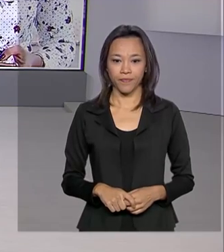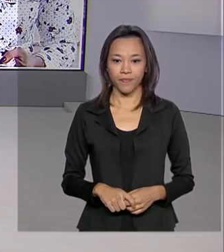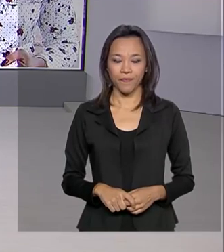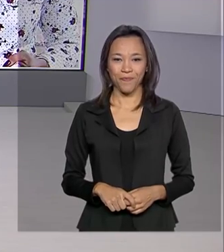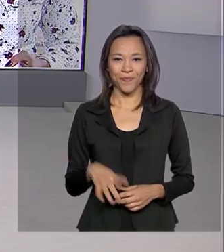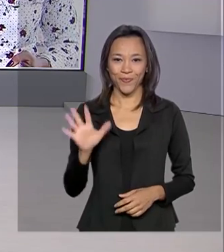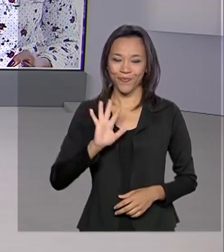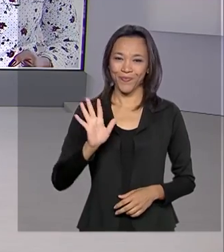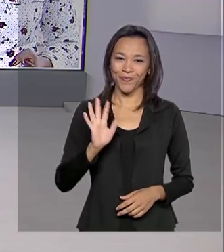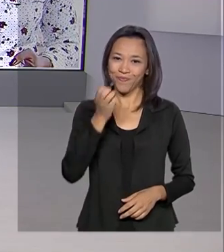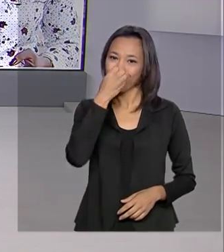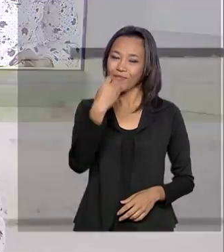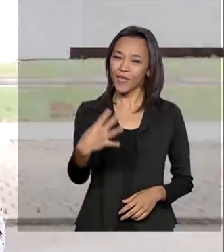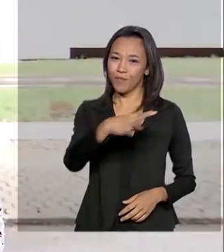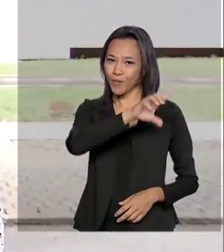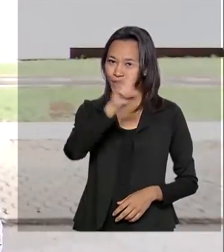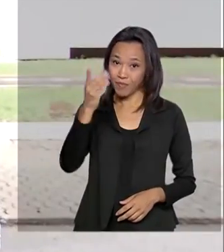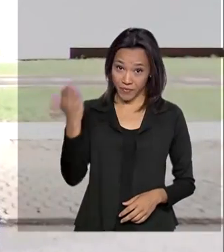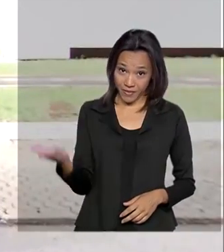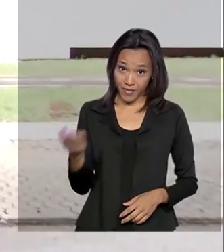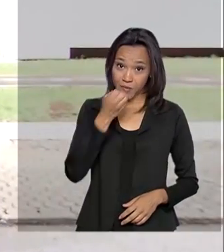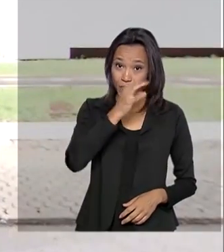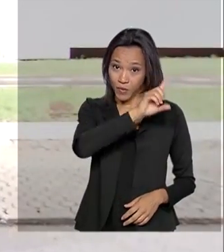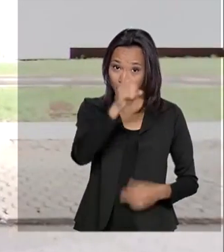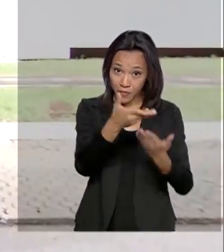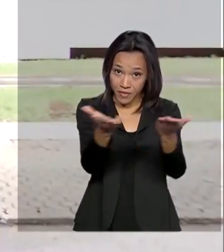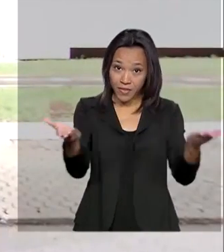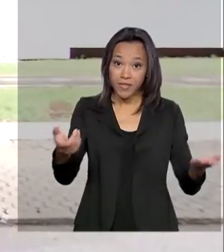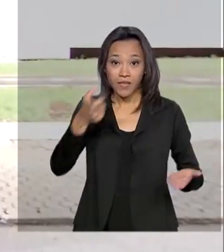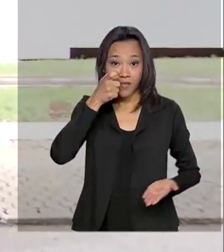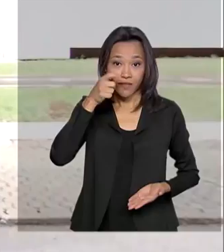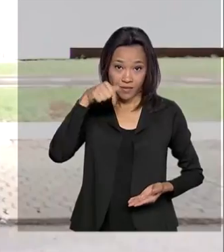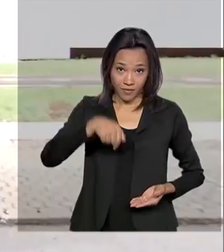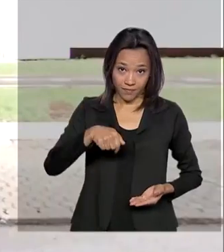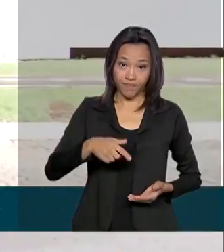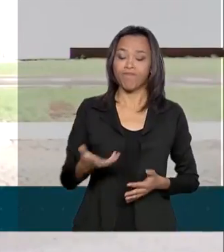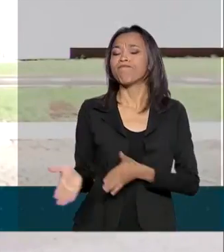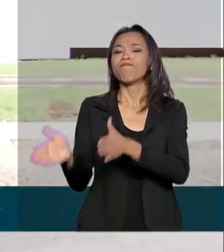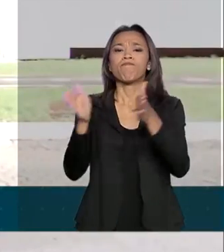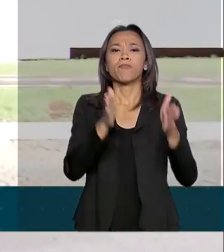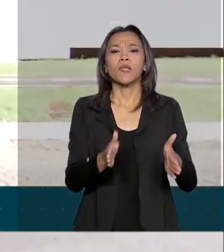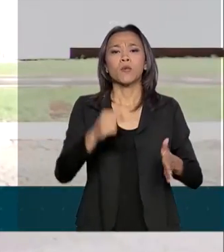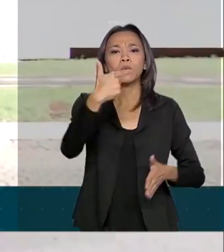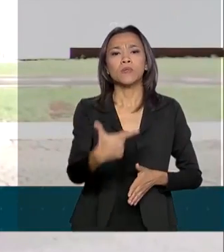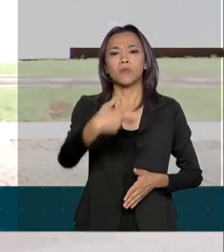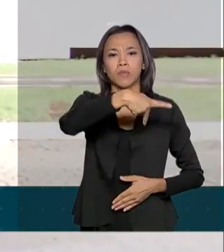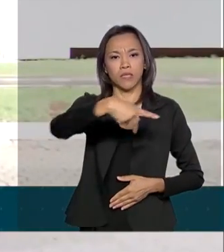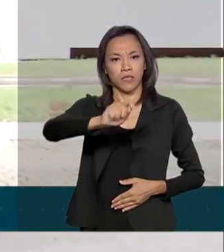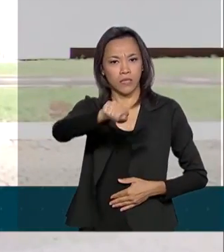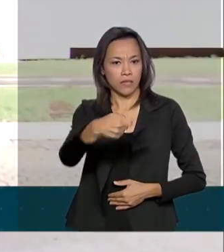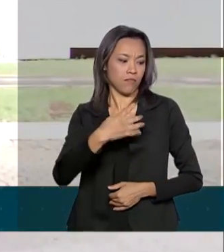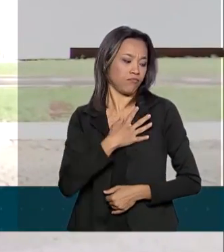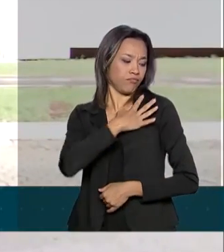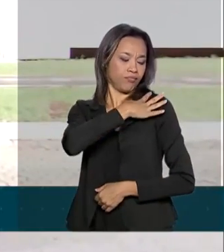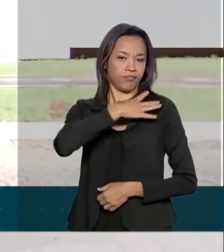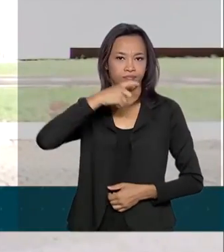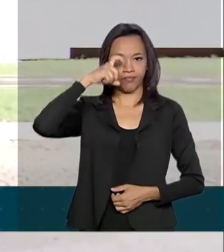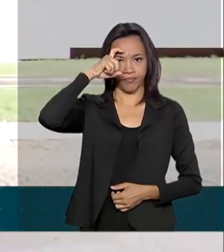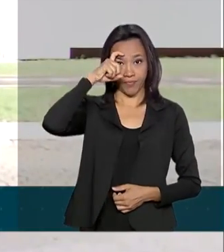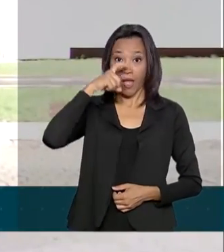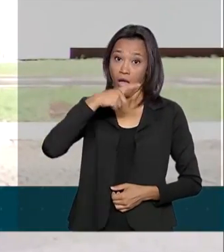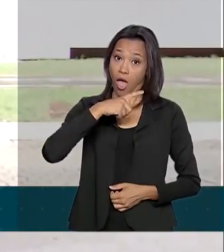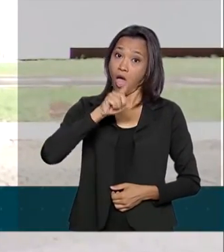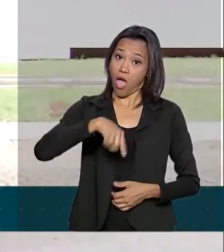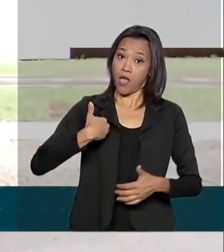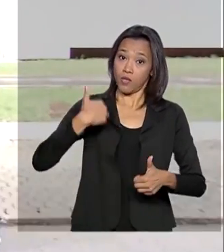Olá, Renata. Bom dia para você. Bom dia para você que acompanha a TV Brasil. O vice-presidente Hamilton Mourão fica como presidente em